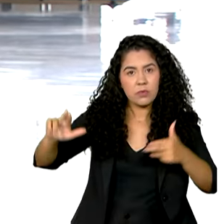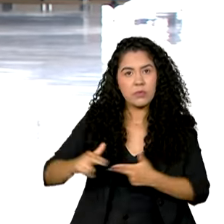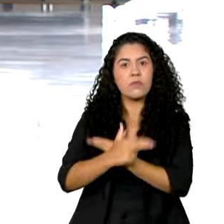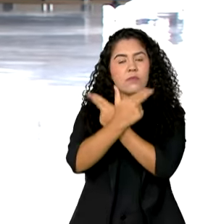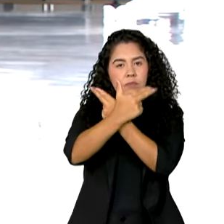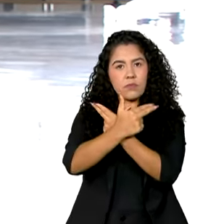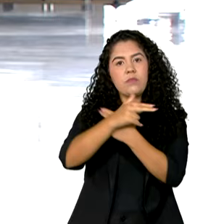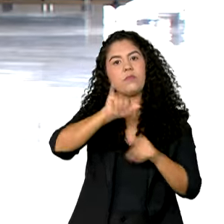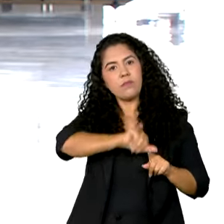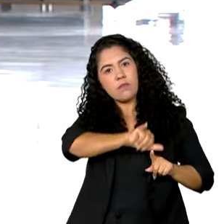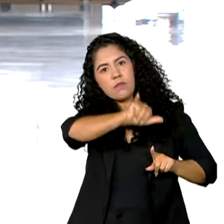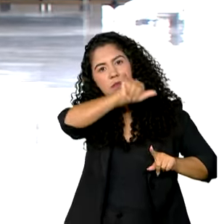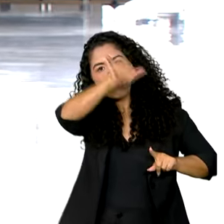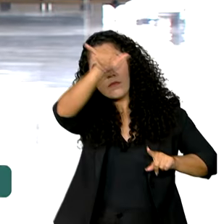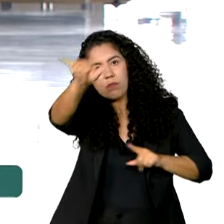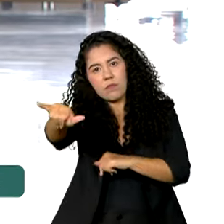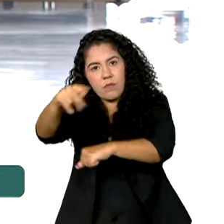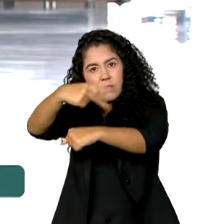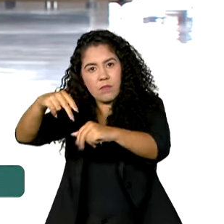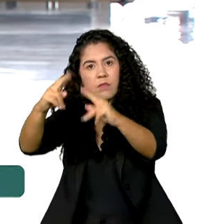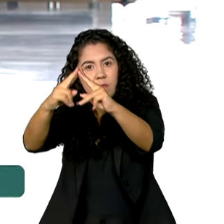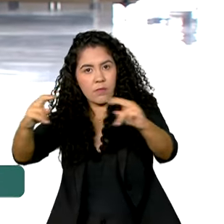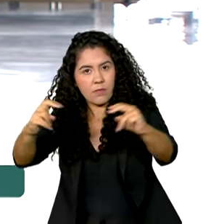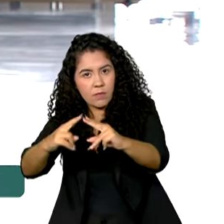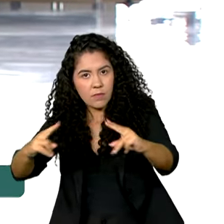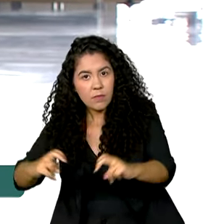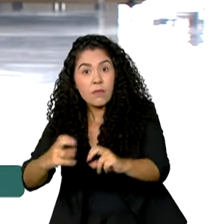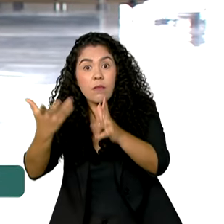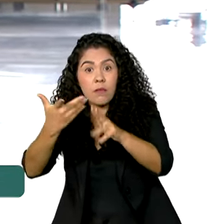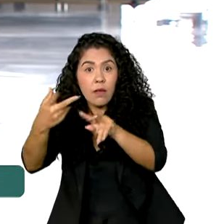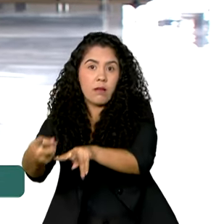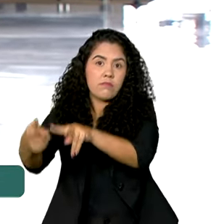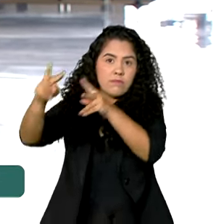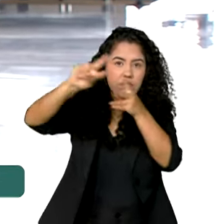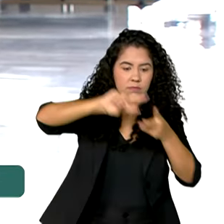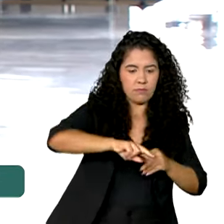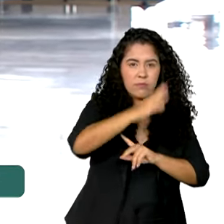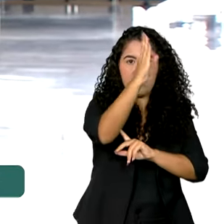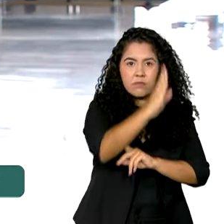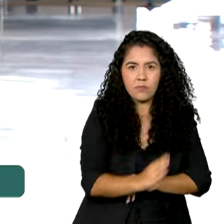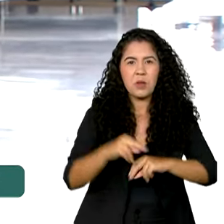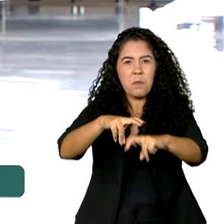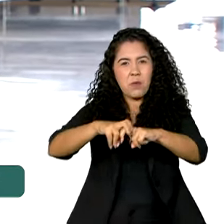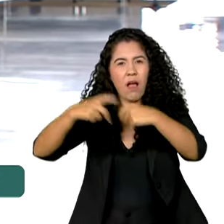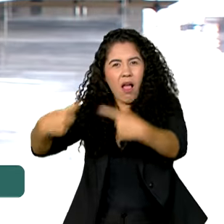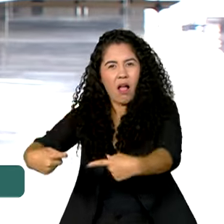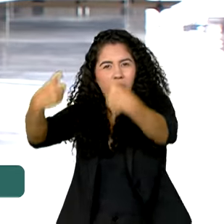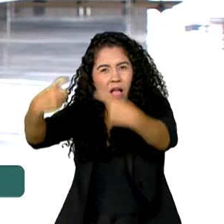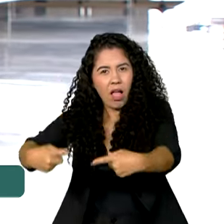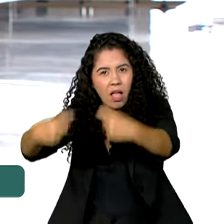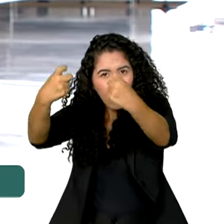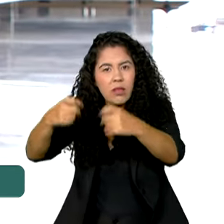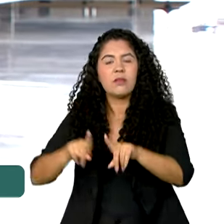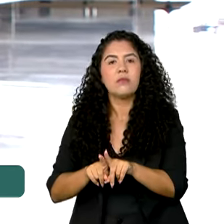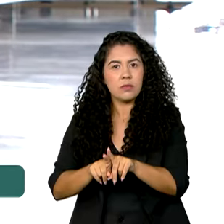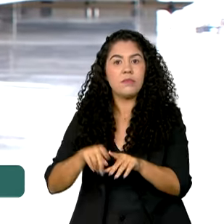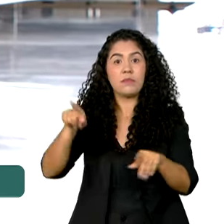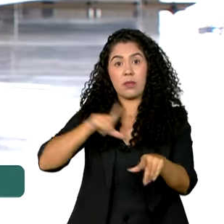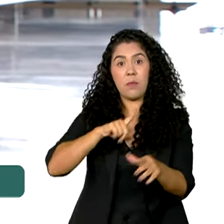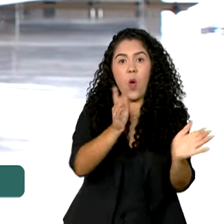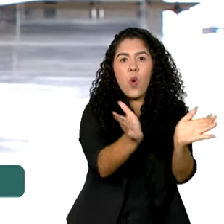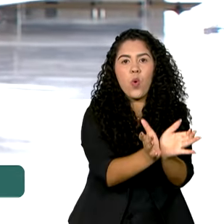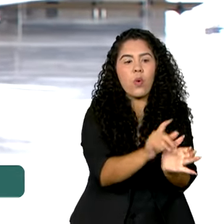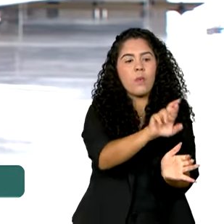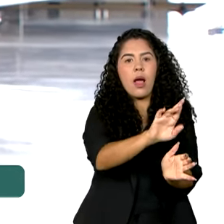repatriar brasileiros que queiram voltar ao Brasil por causa dos conflitos entre as forças israelenses e o grupo Hezbollah.